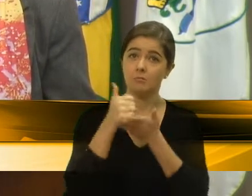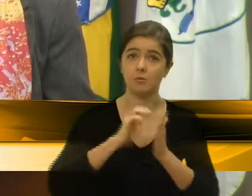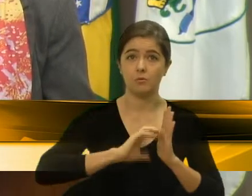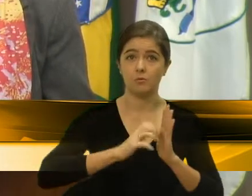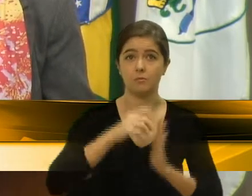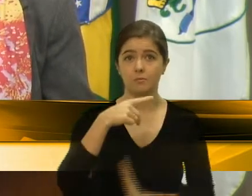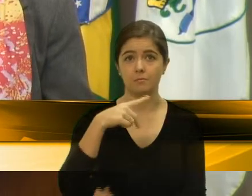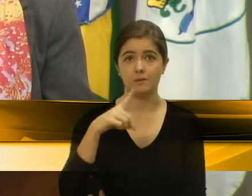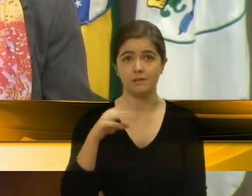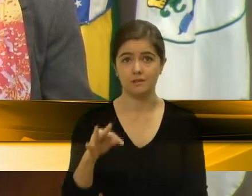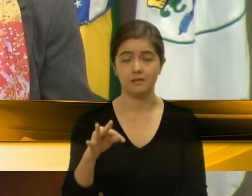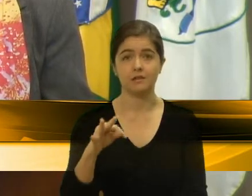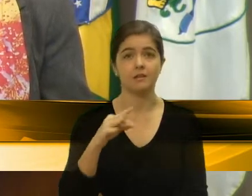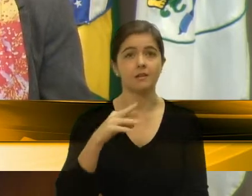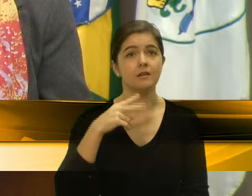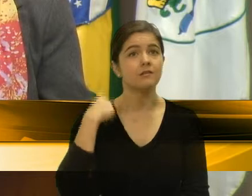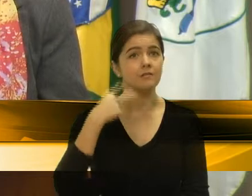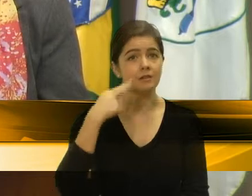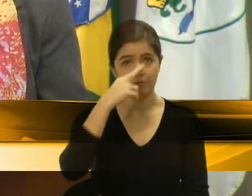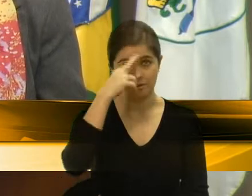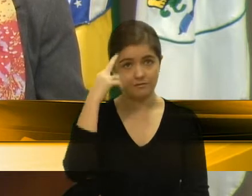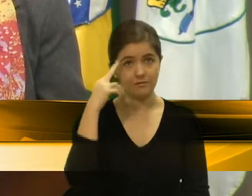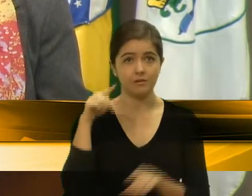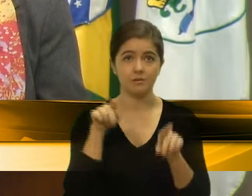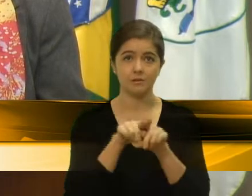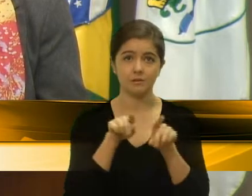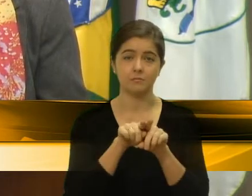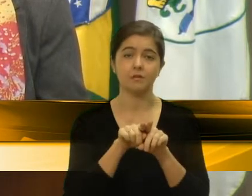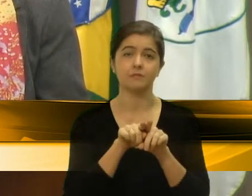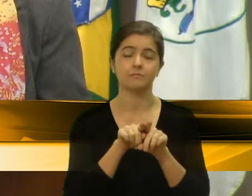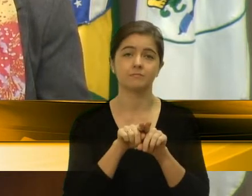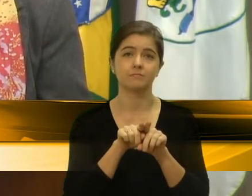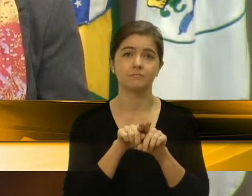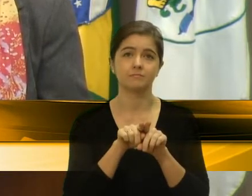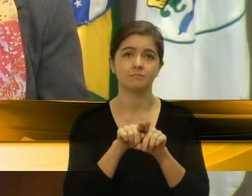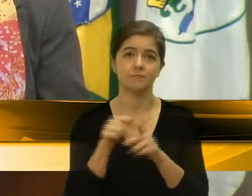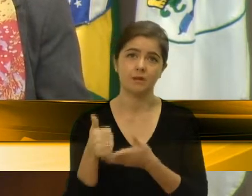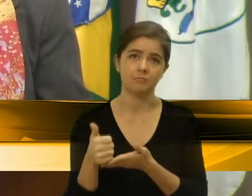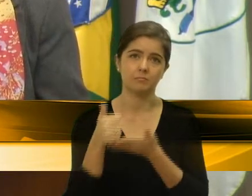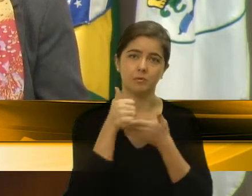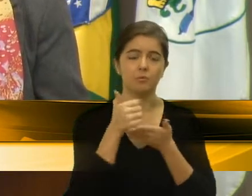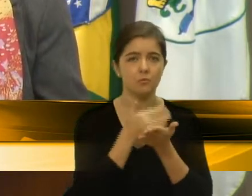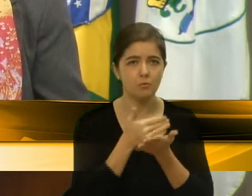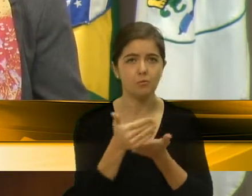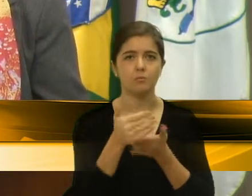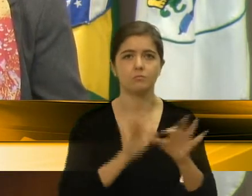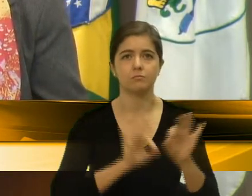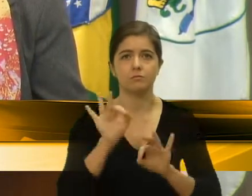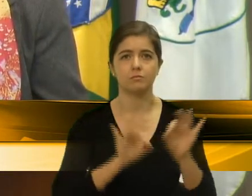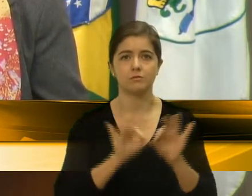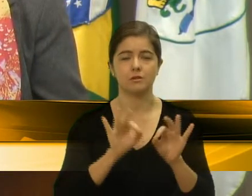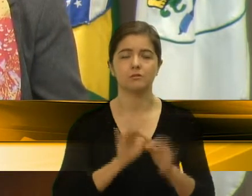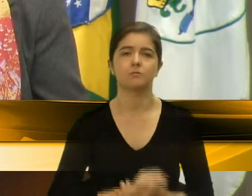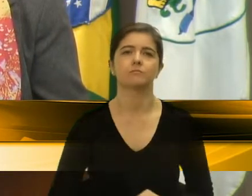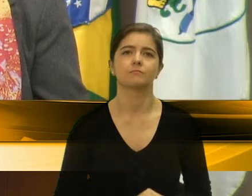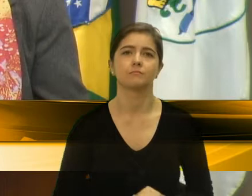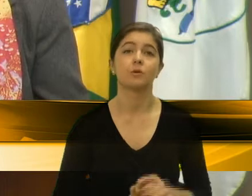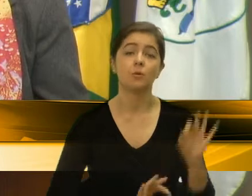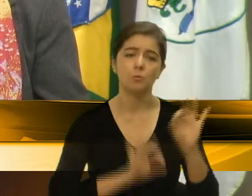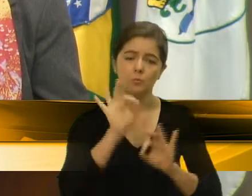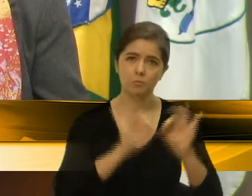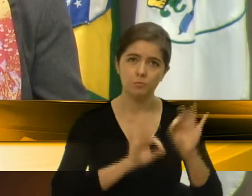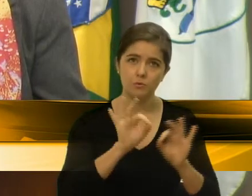através do vereador Rafael Boiano, apresentando também aqui o início desse projeto. O projeto tem a emenda